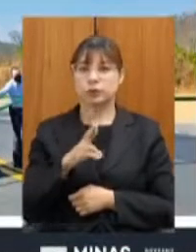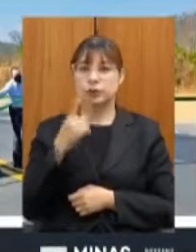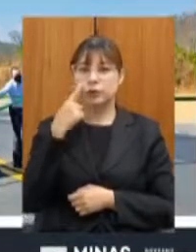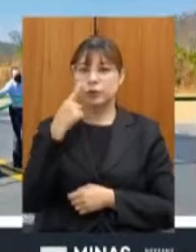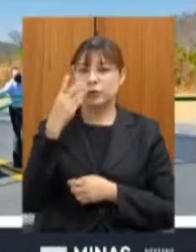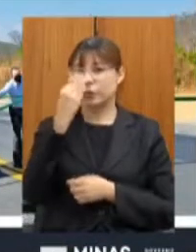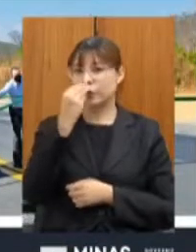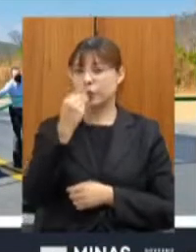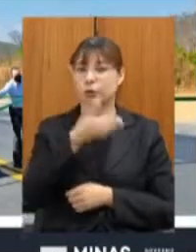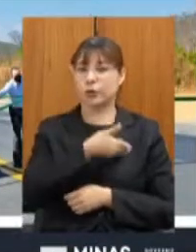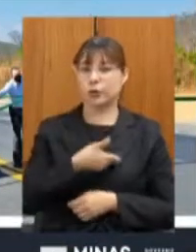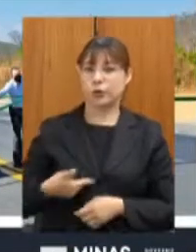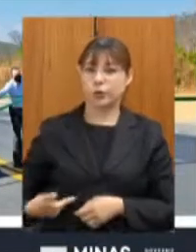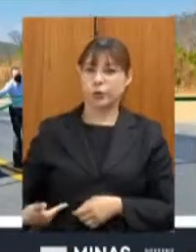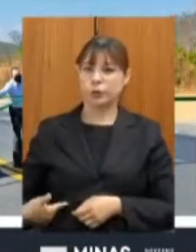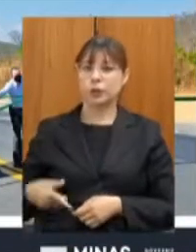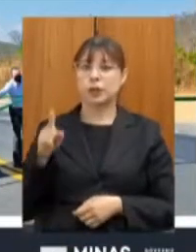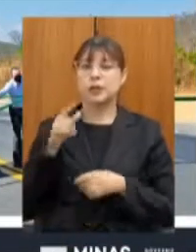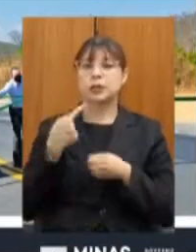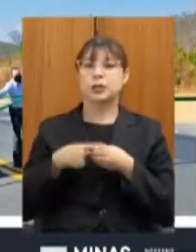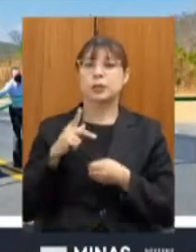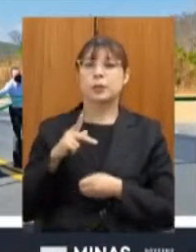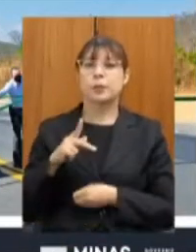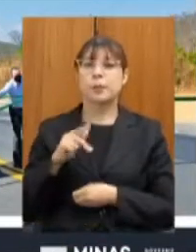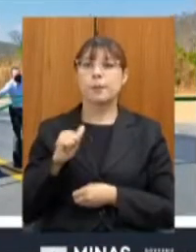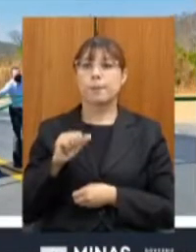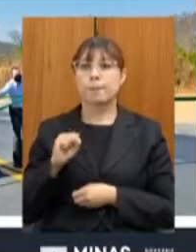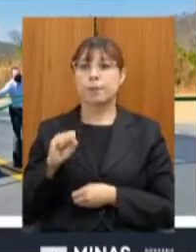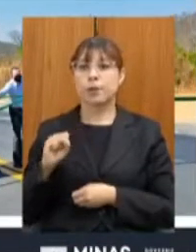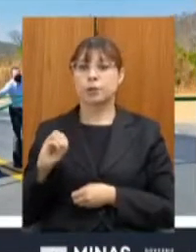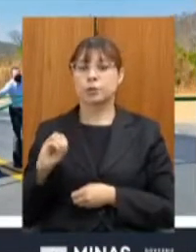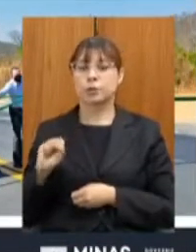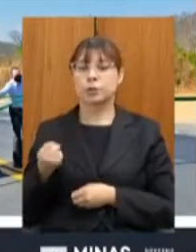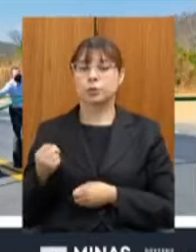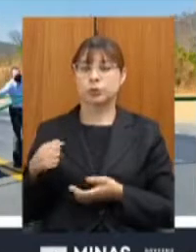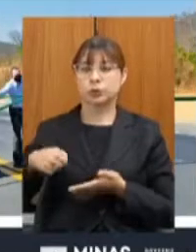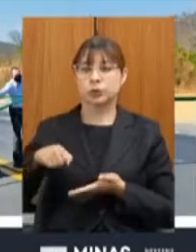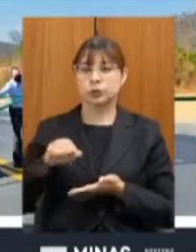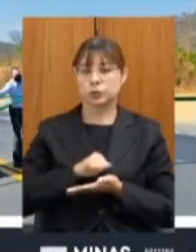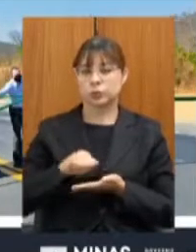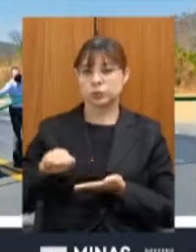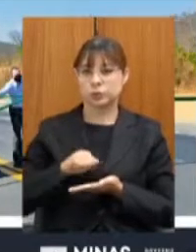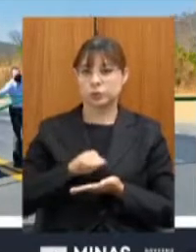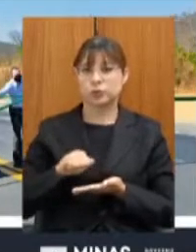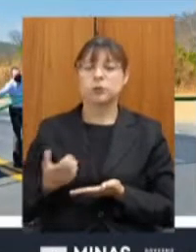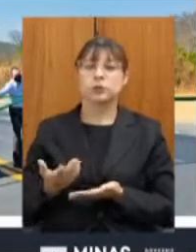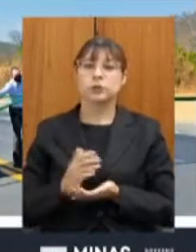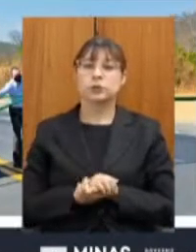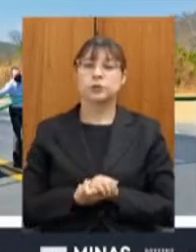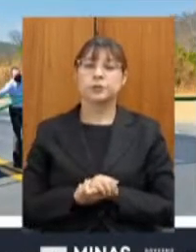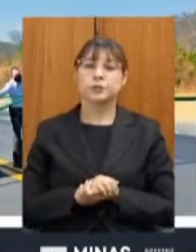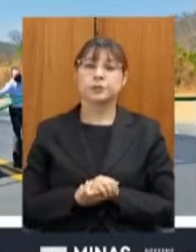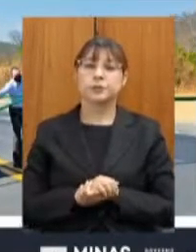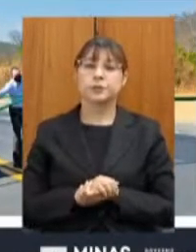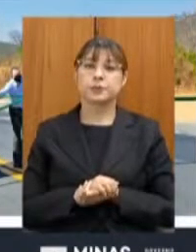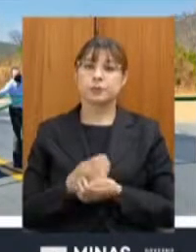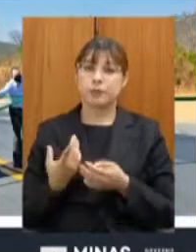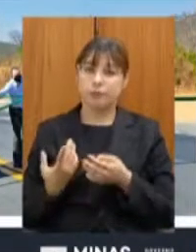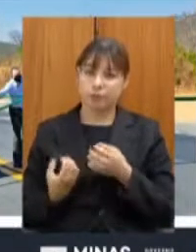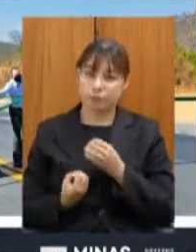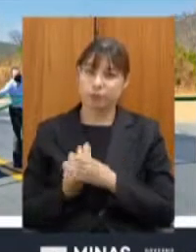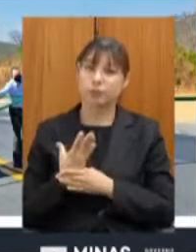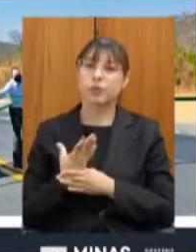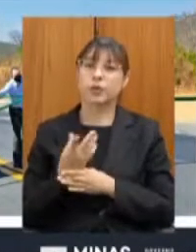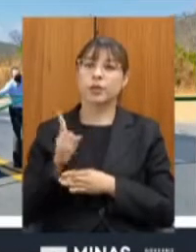foto do nosso governador em Passos, com alguns dos membros aqui da casa, inaugurando uma